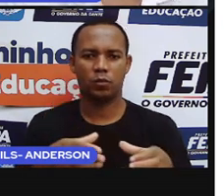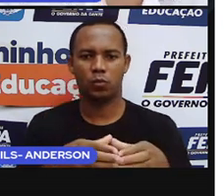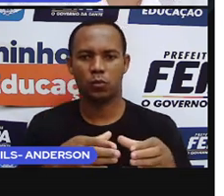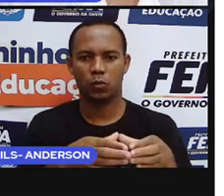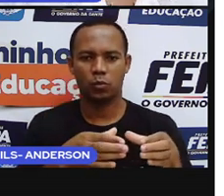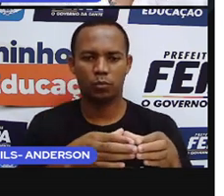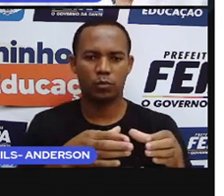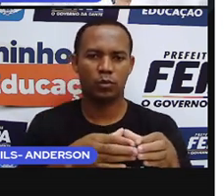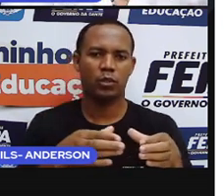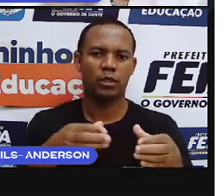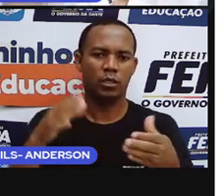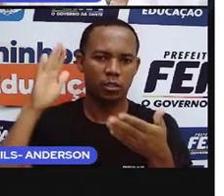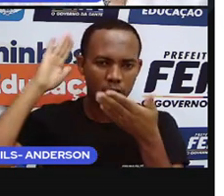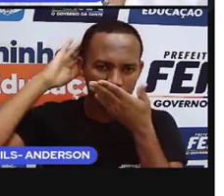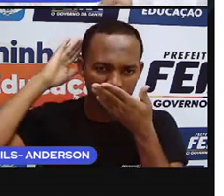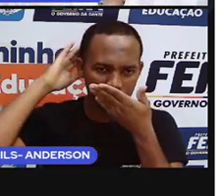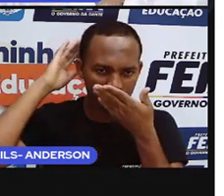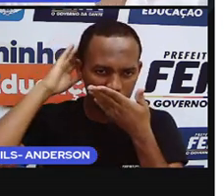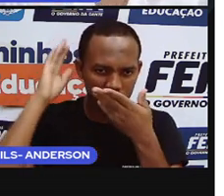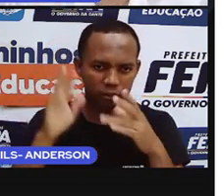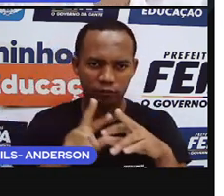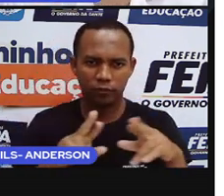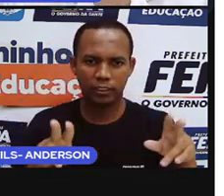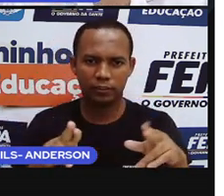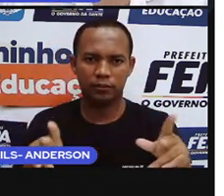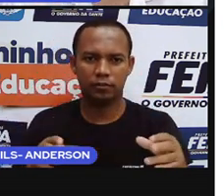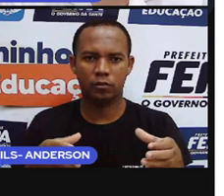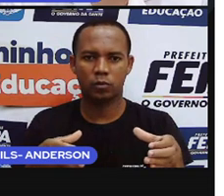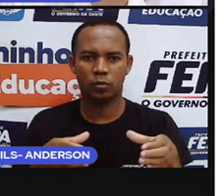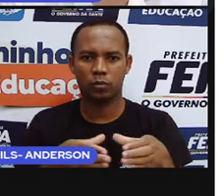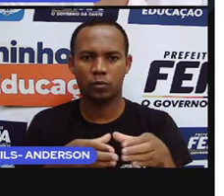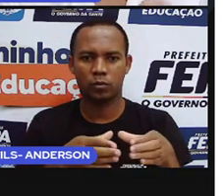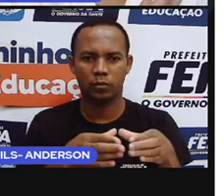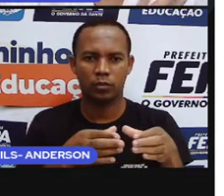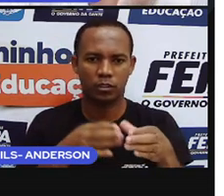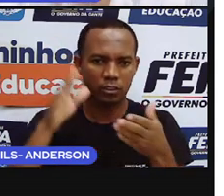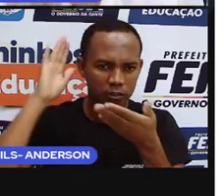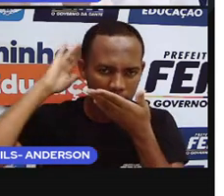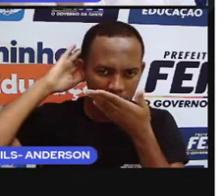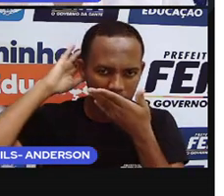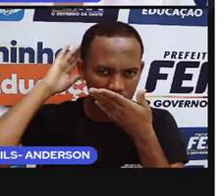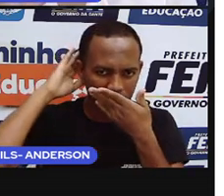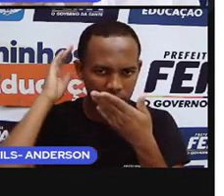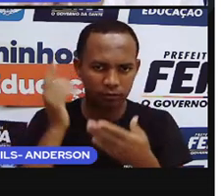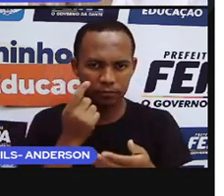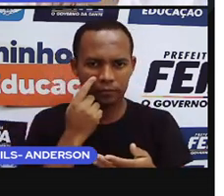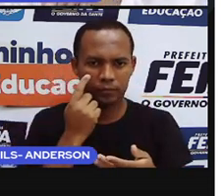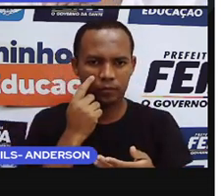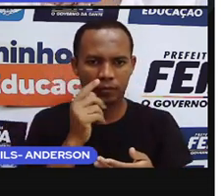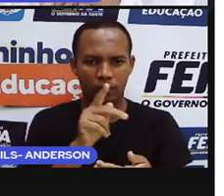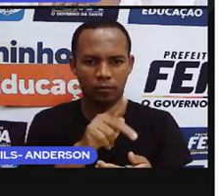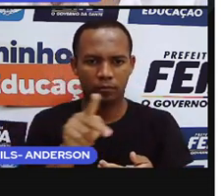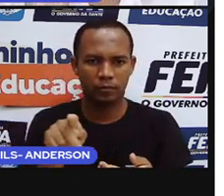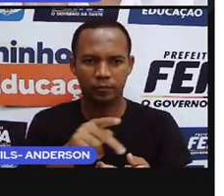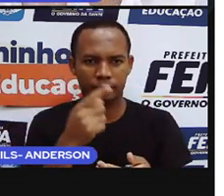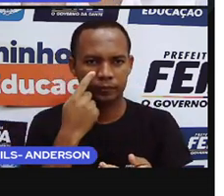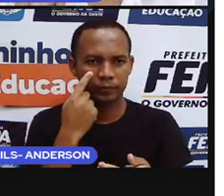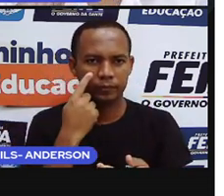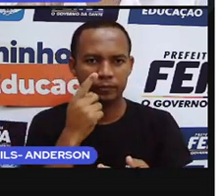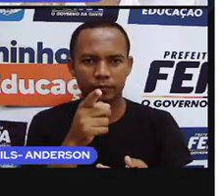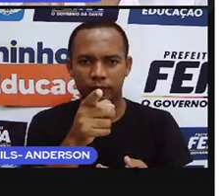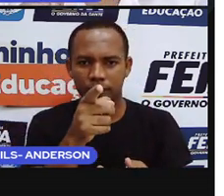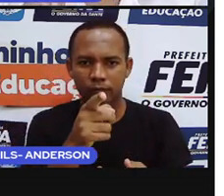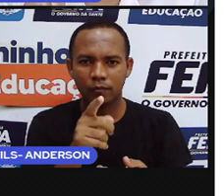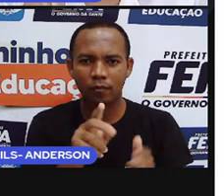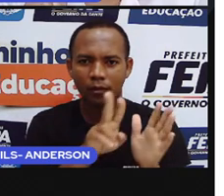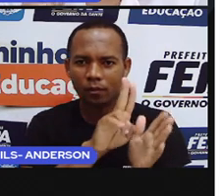étnicos. Então, são 16 grupos, o quê? Indígenas. Então, a própria de todos esses nomes ali, que, inclusive, ela já pediu que